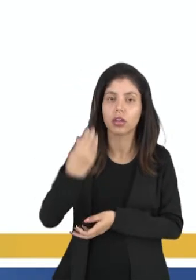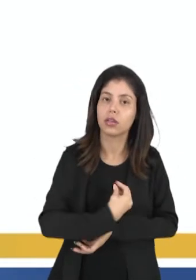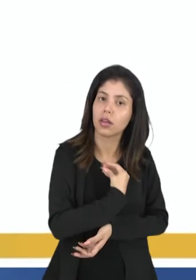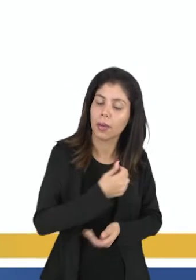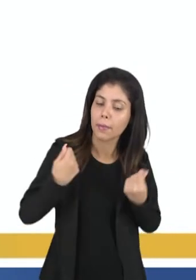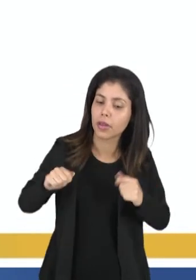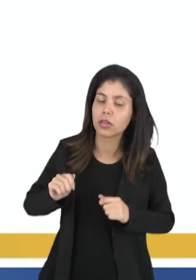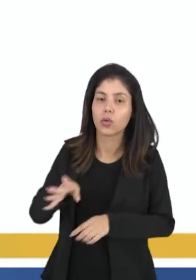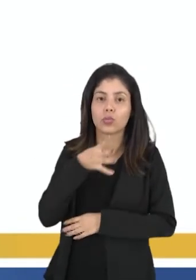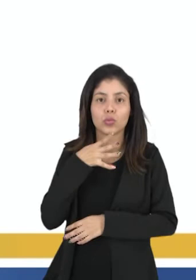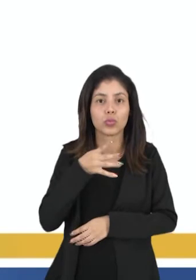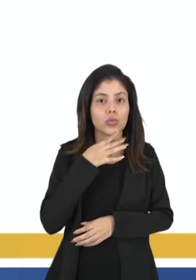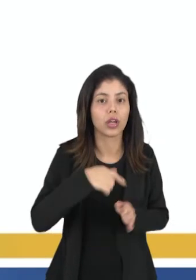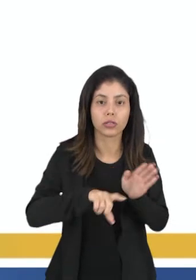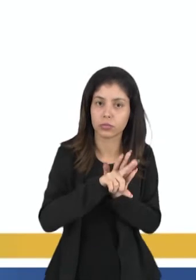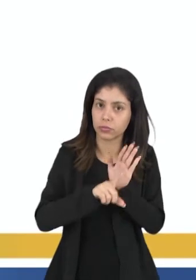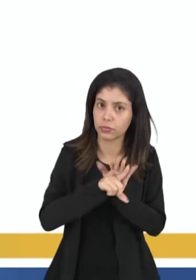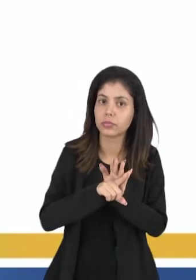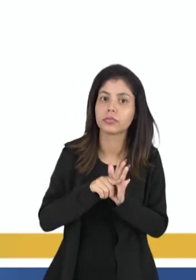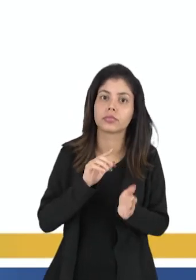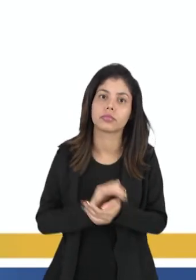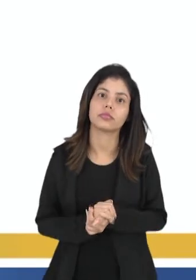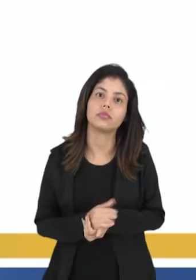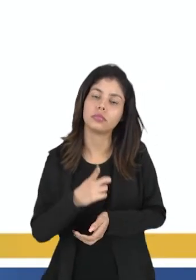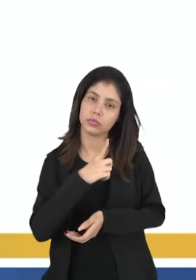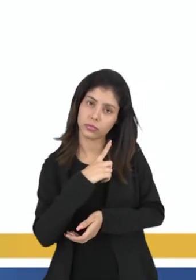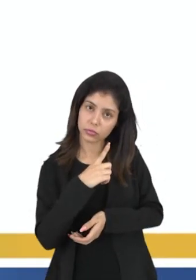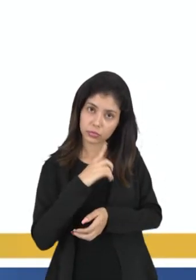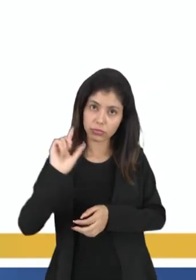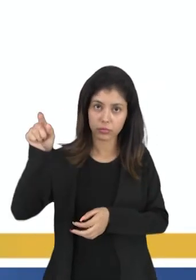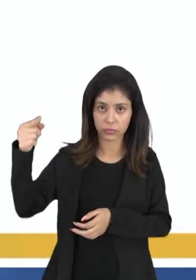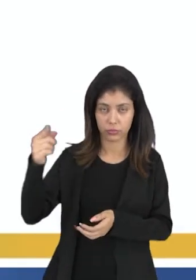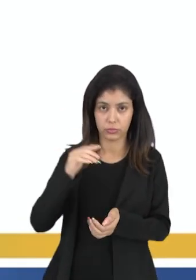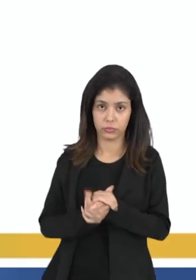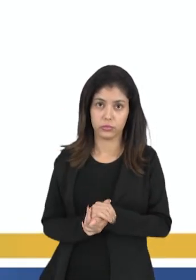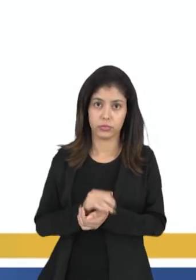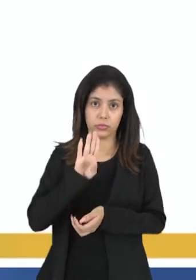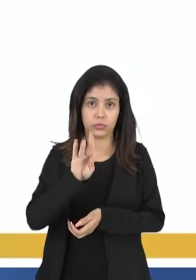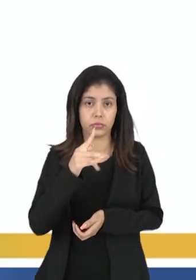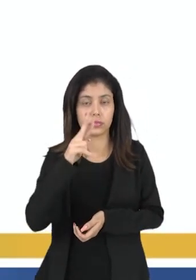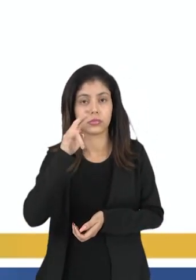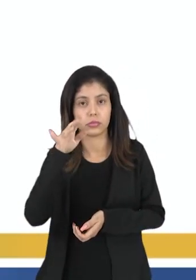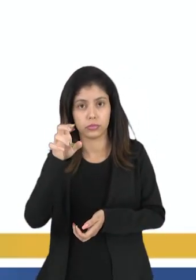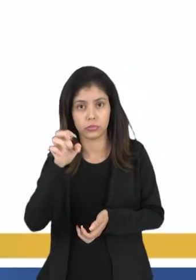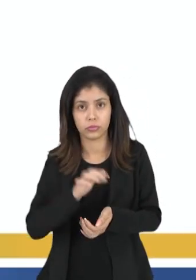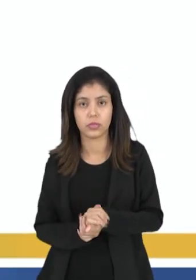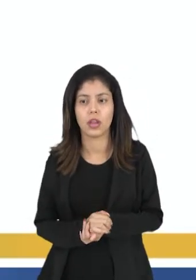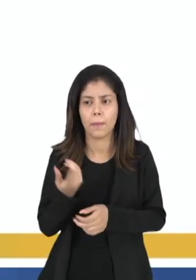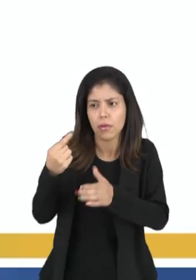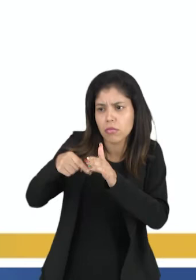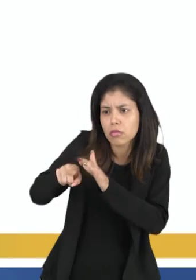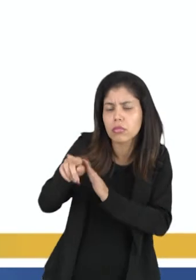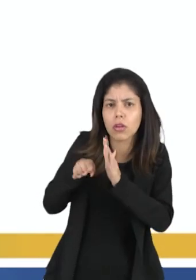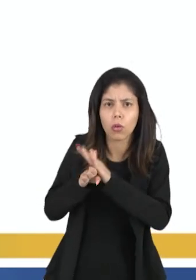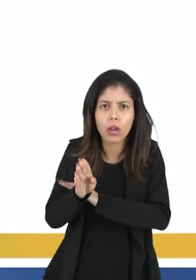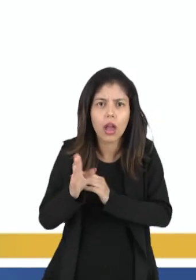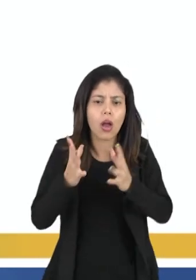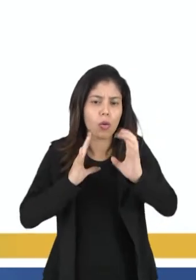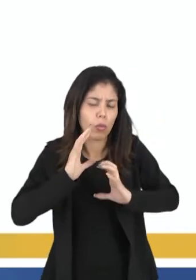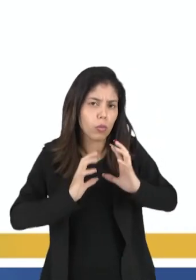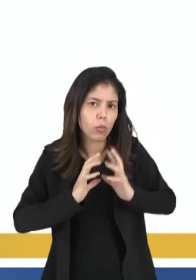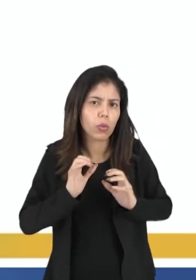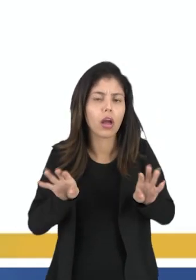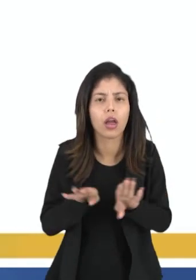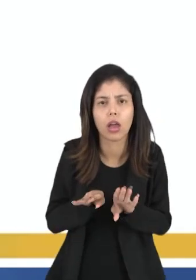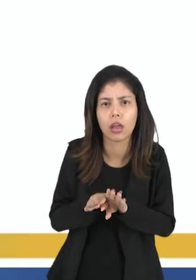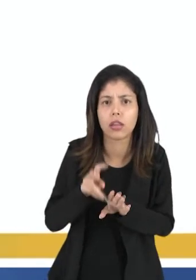que ele precisa conhecer as leis que regem aquele ambiente, para ele não entrar em conflito,